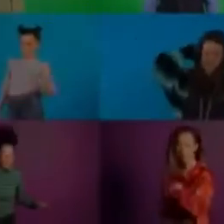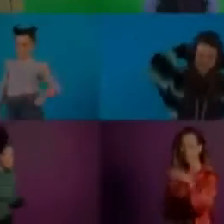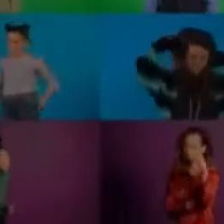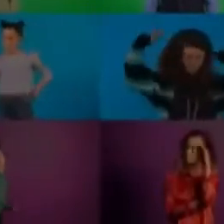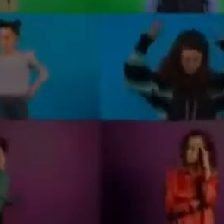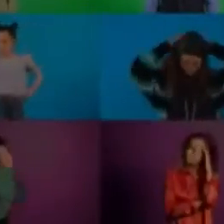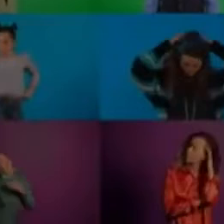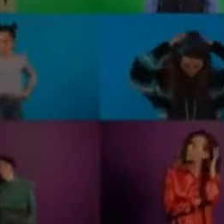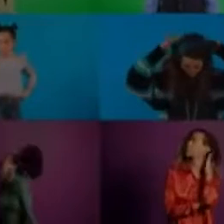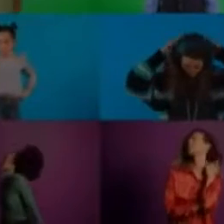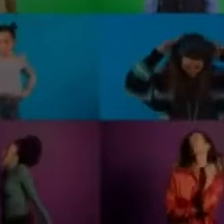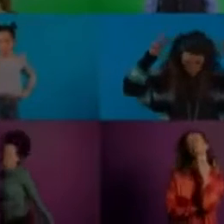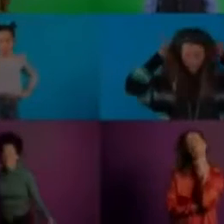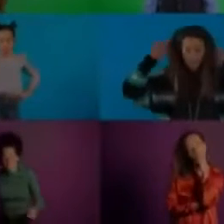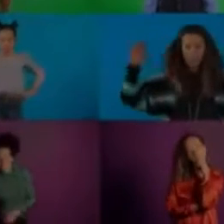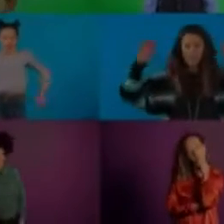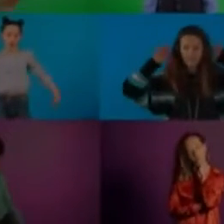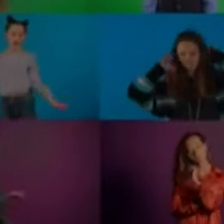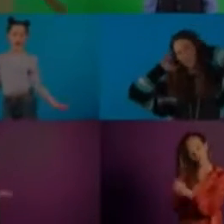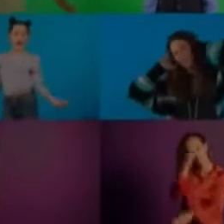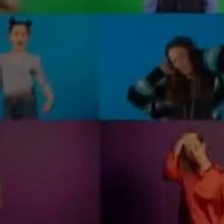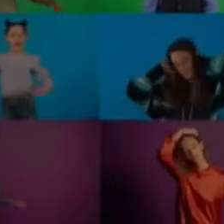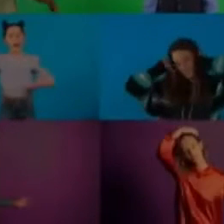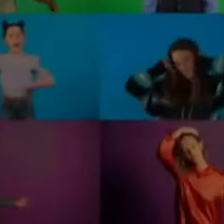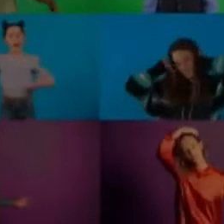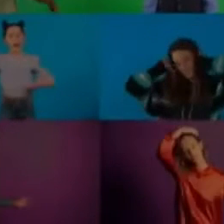Bradesco, desafio futuro.